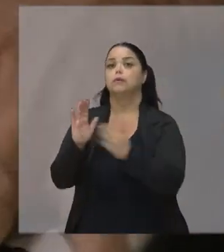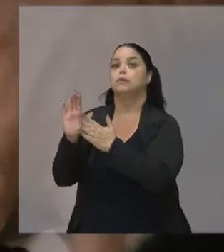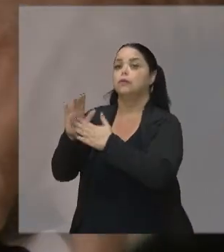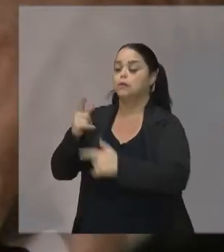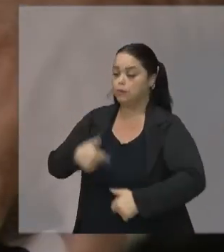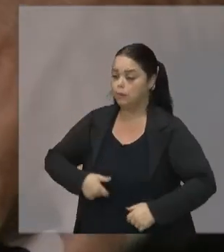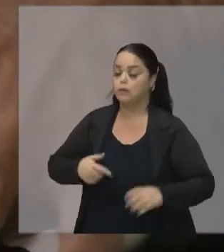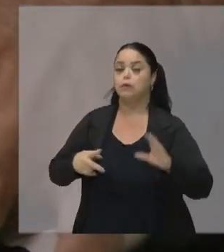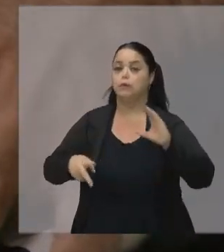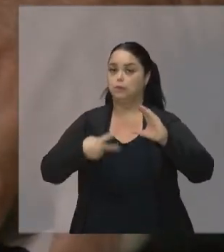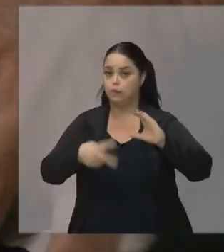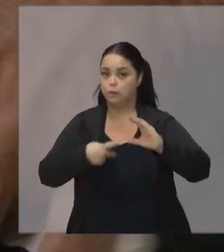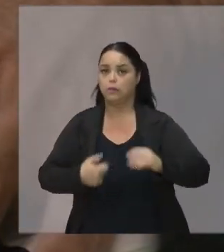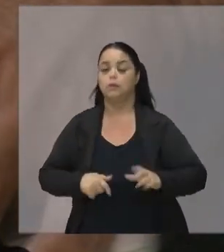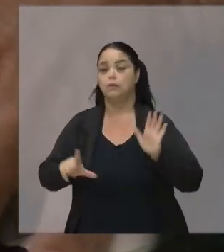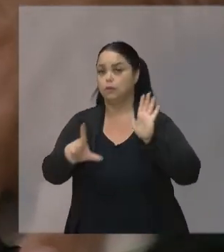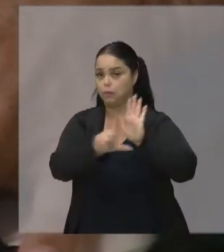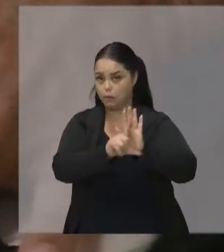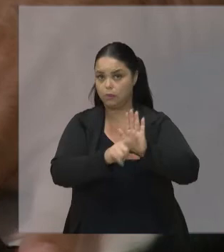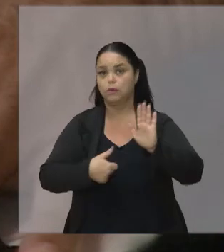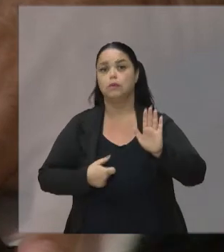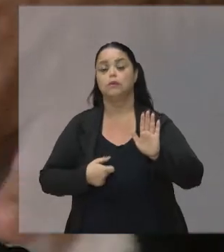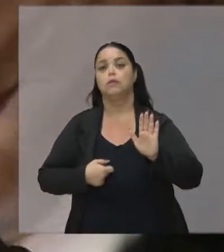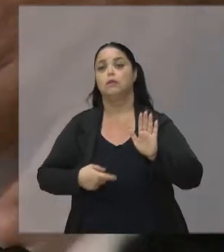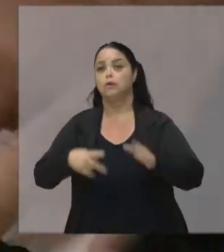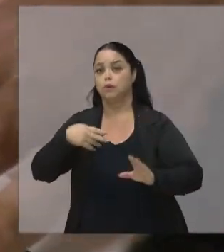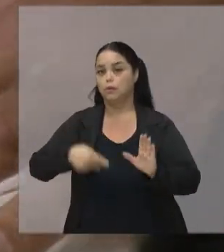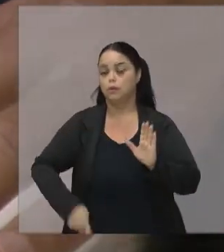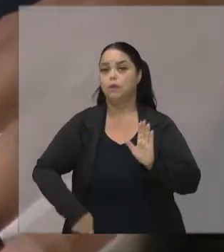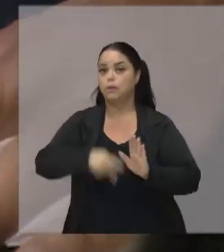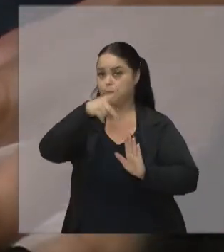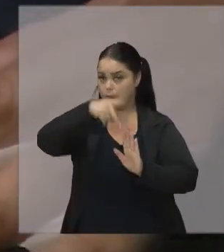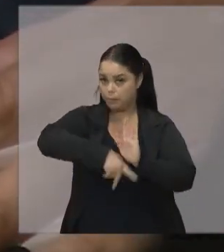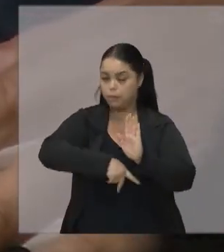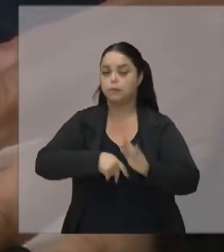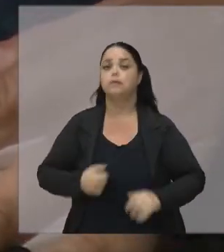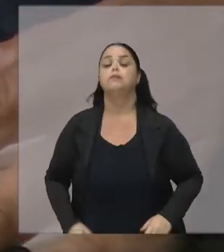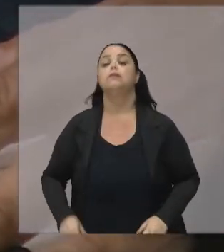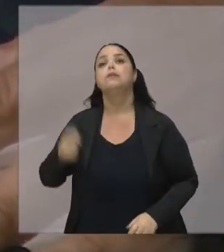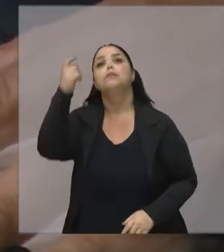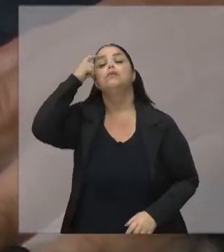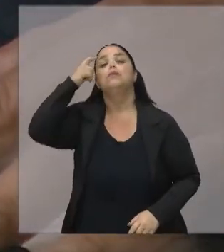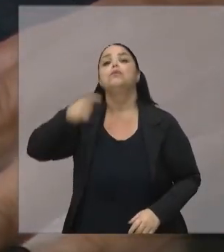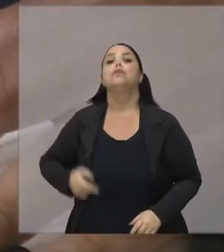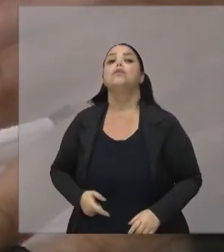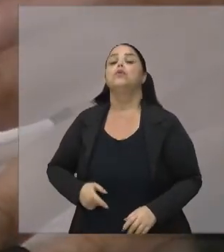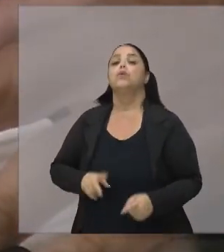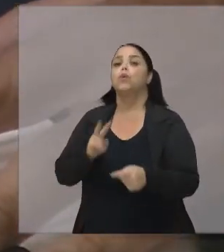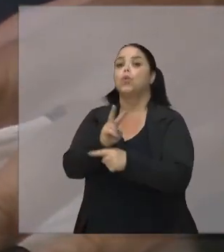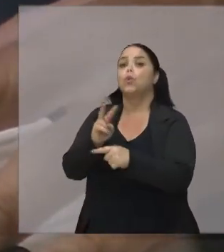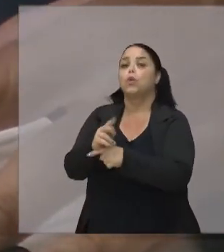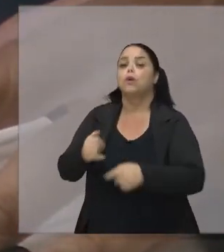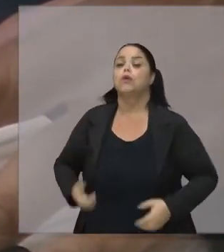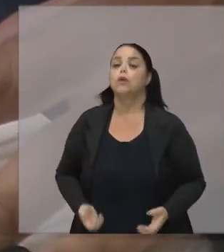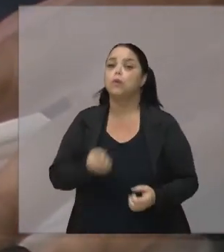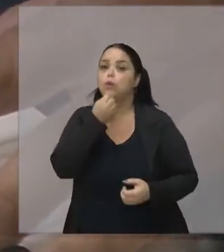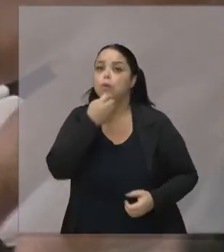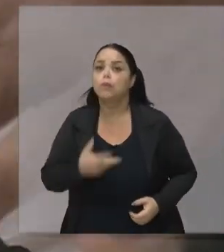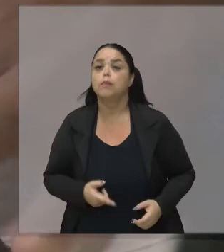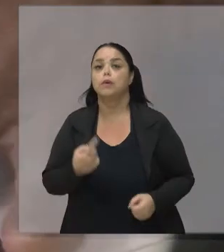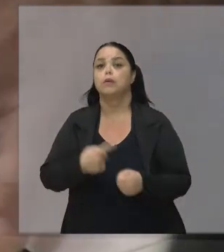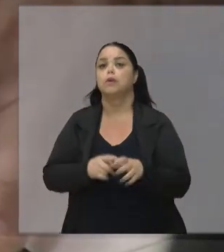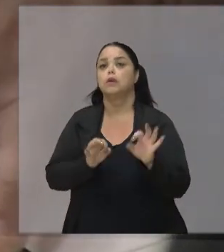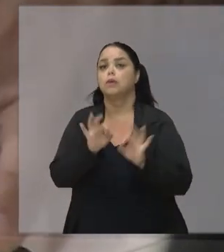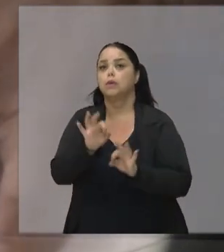casa, pelas leis, pelos projetos, por aqueles que pensam a cidade, por aqueles que querem o bem da cidade, a